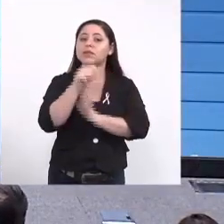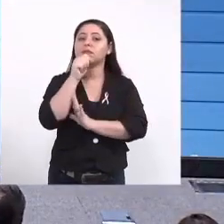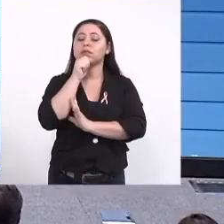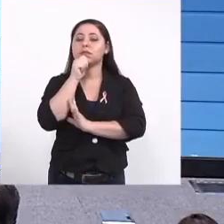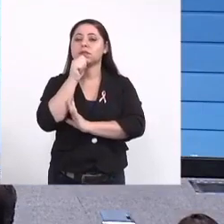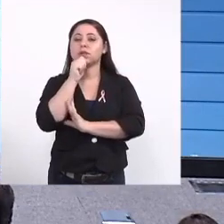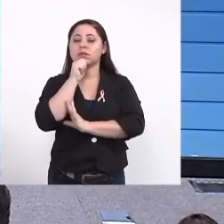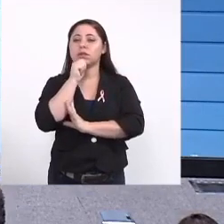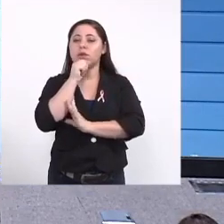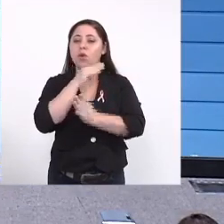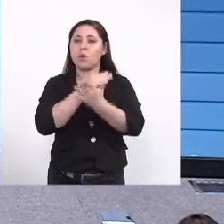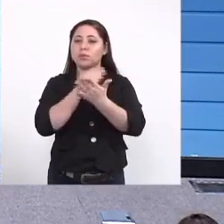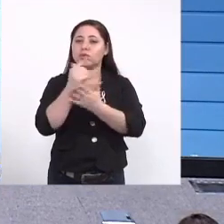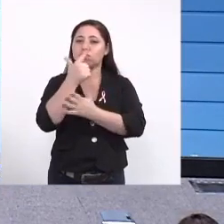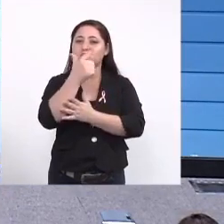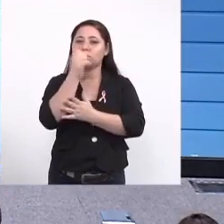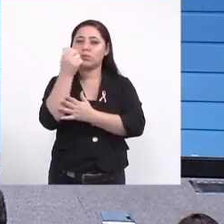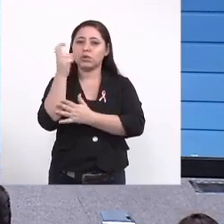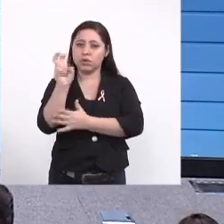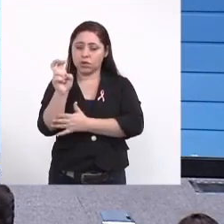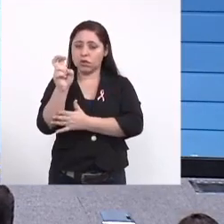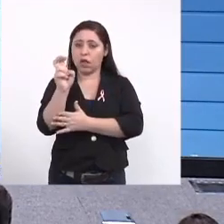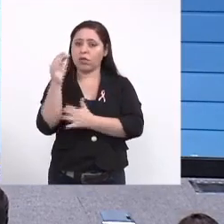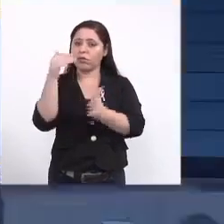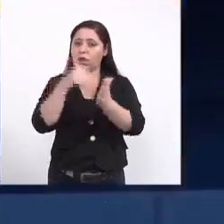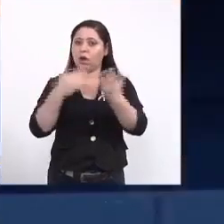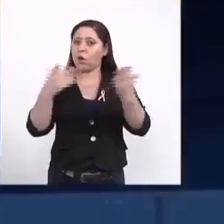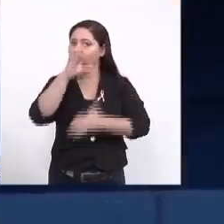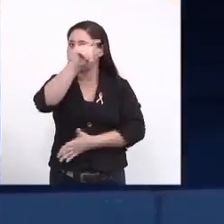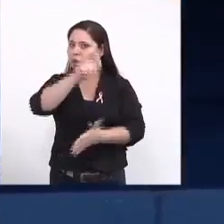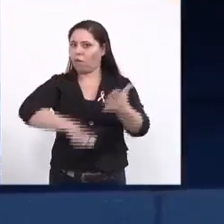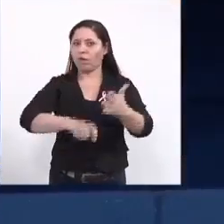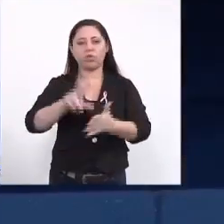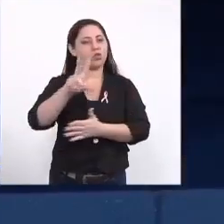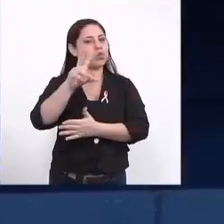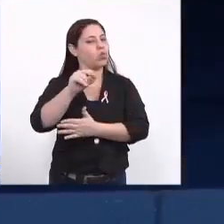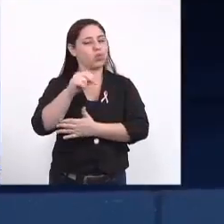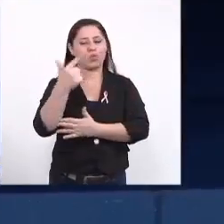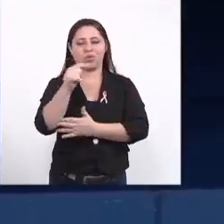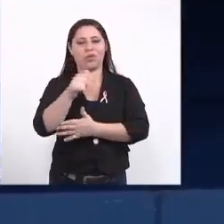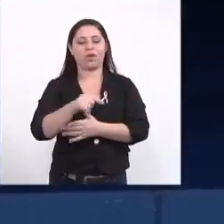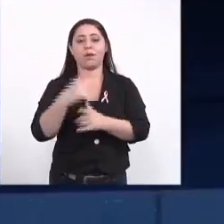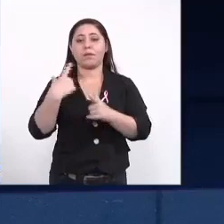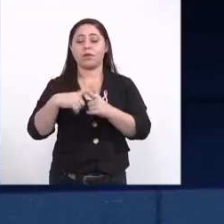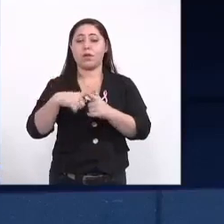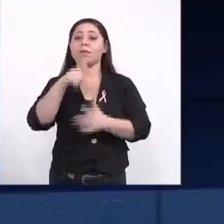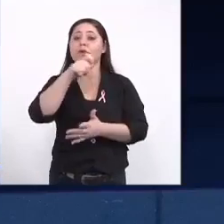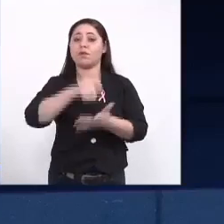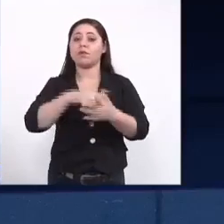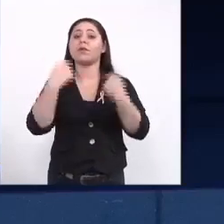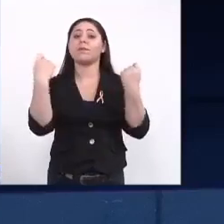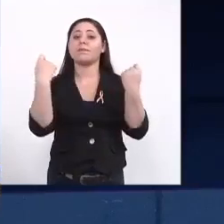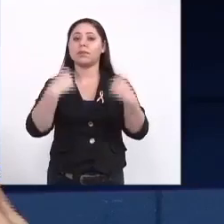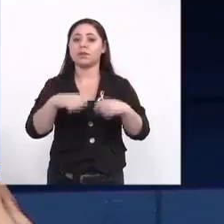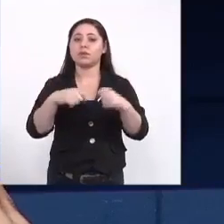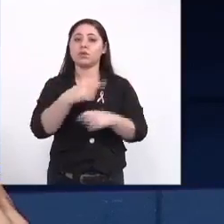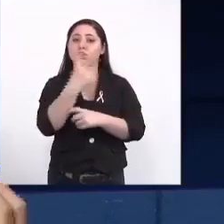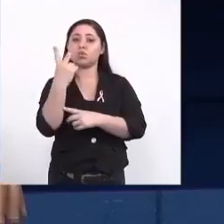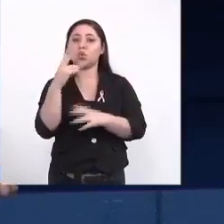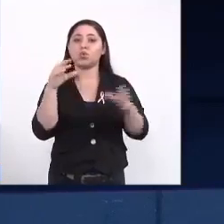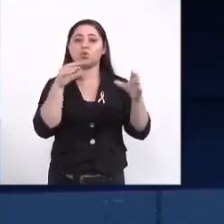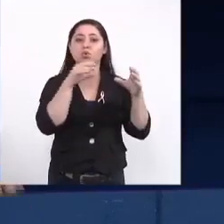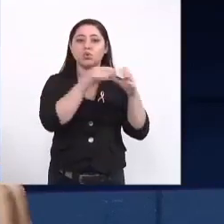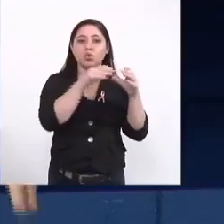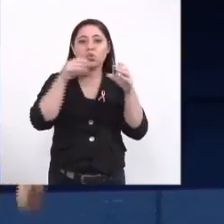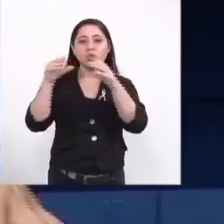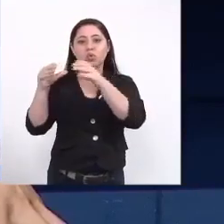levantada lá em 2015 só que até agora a gente não tem essa confirmação por quê? porque para confirmar isso eu preciso de dois grupos